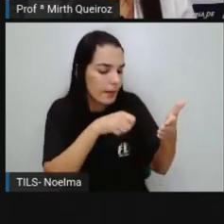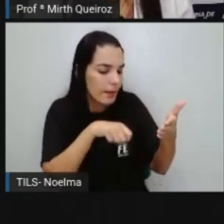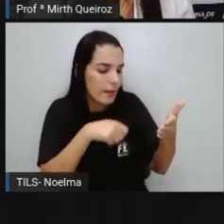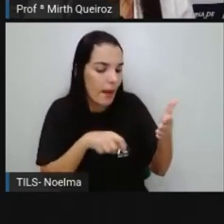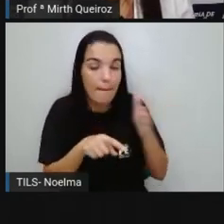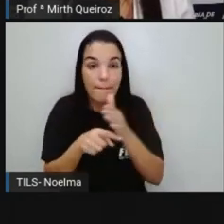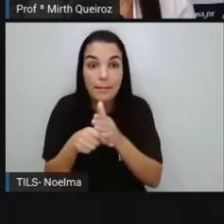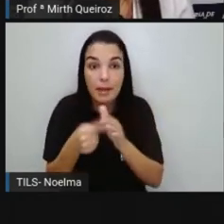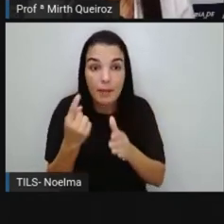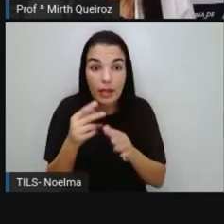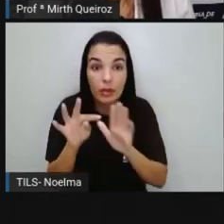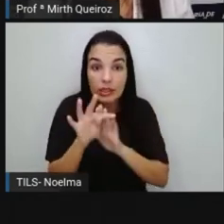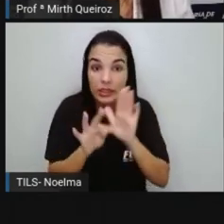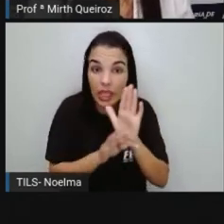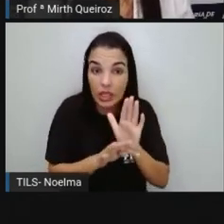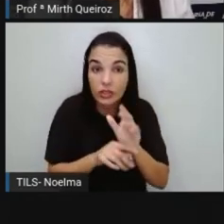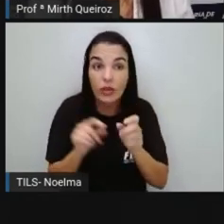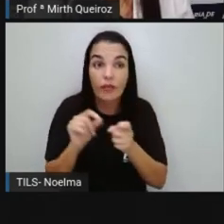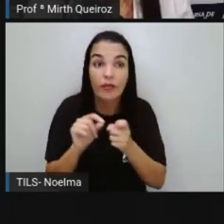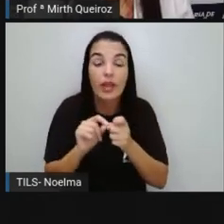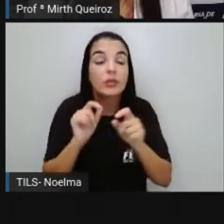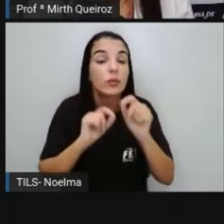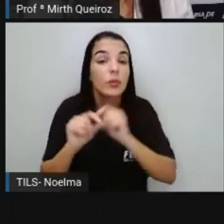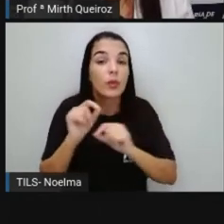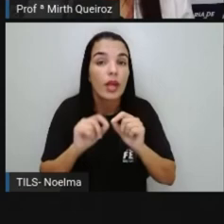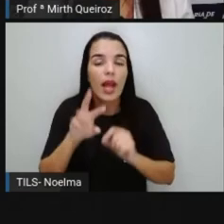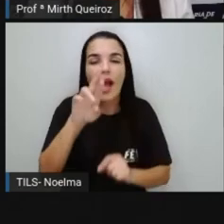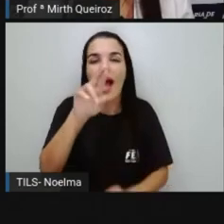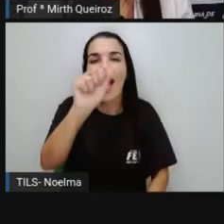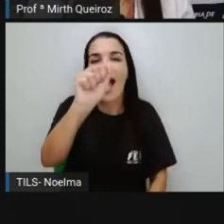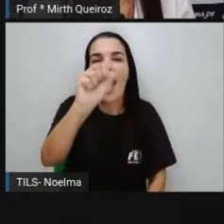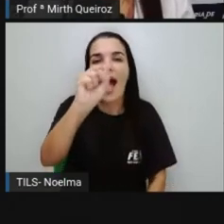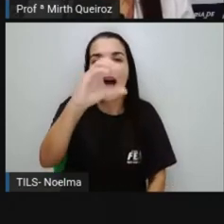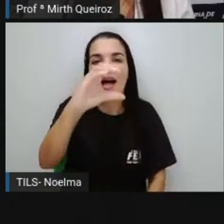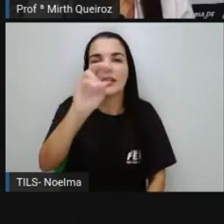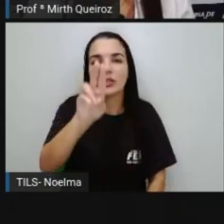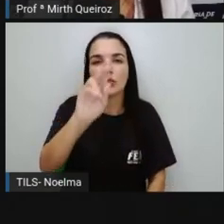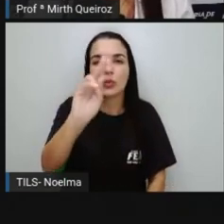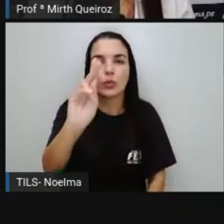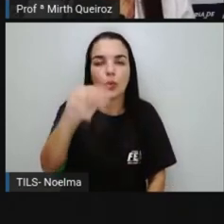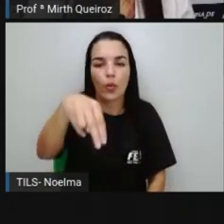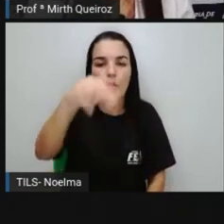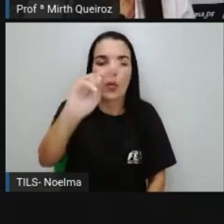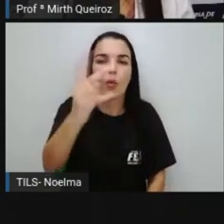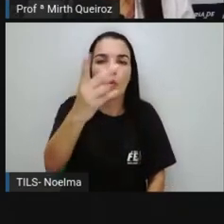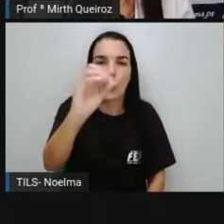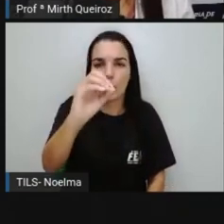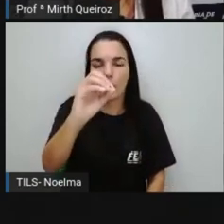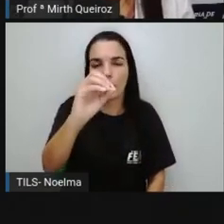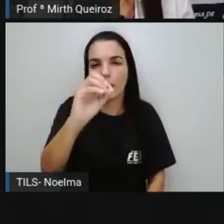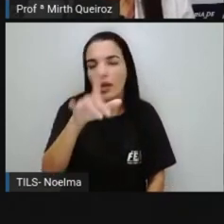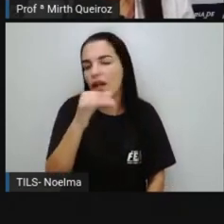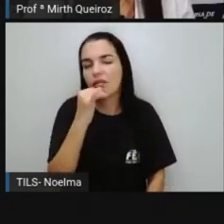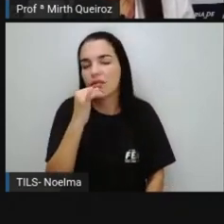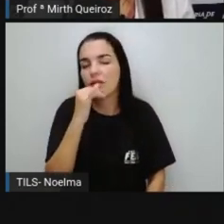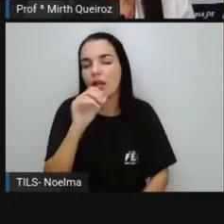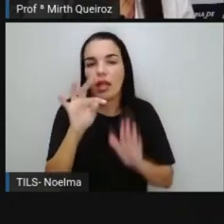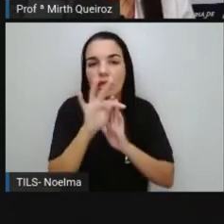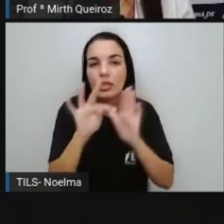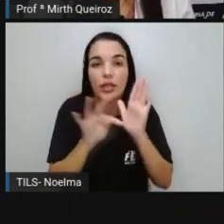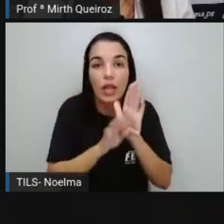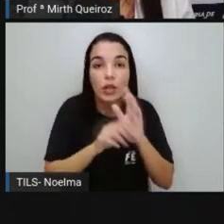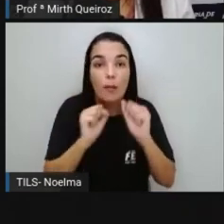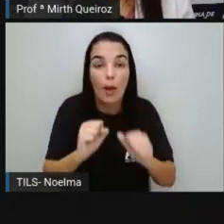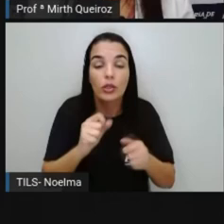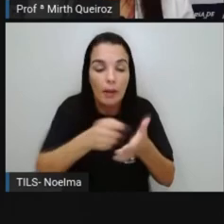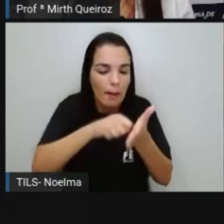primeiro texto que a gente faz, a primeira escrita que a gente faz, se chama rascunho, certo? É um rascunho. Não é o texto definitivo, não